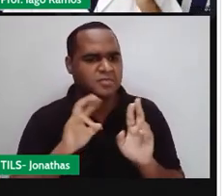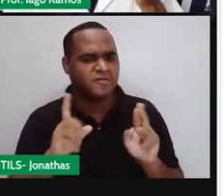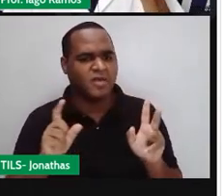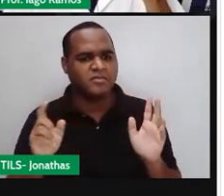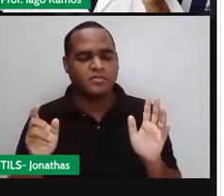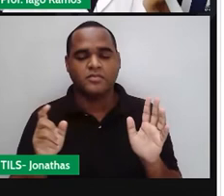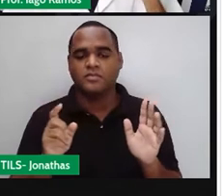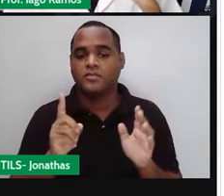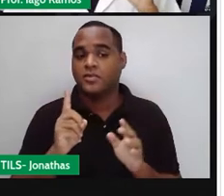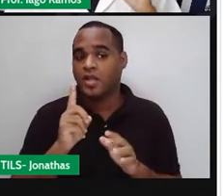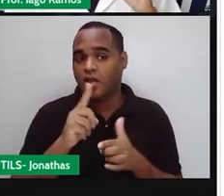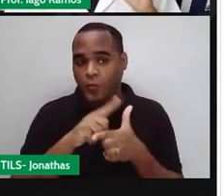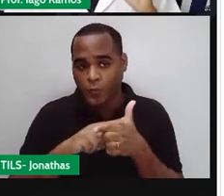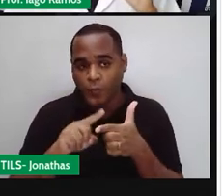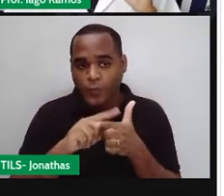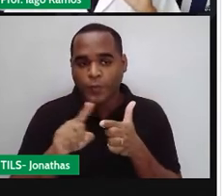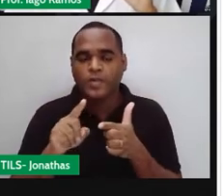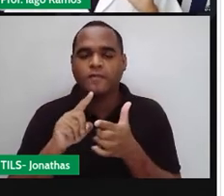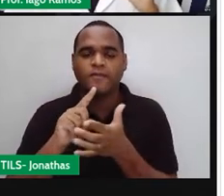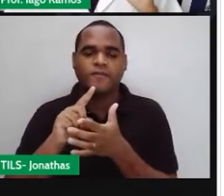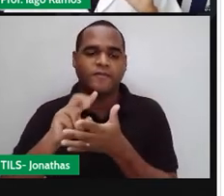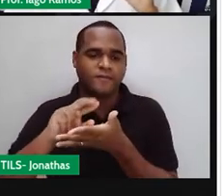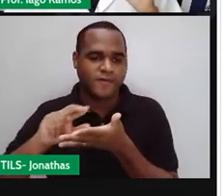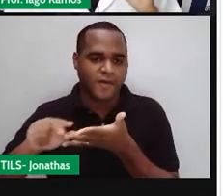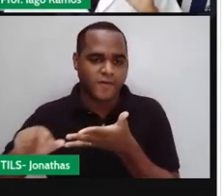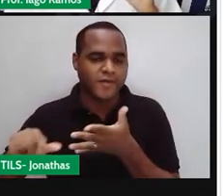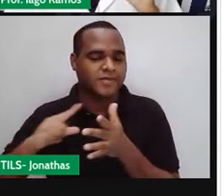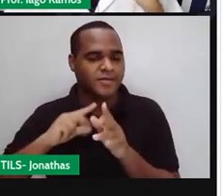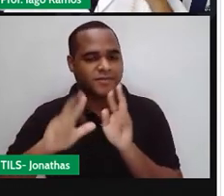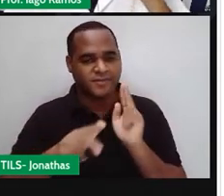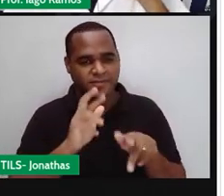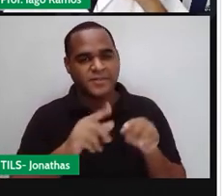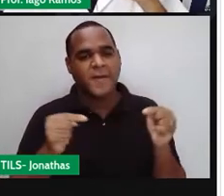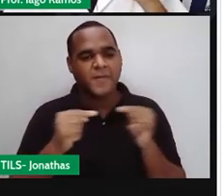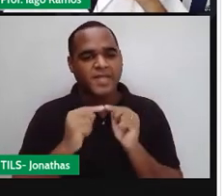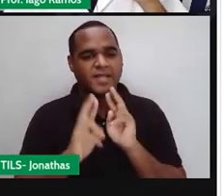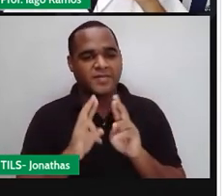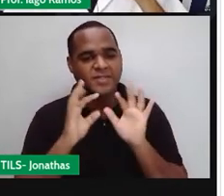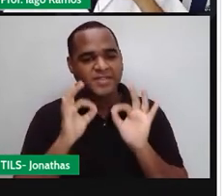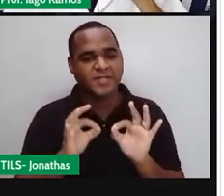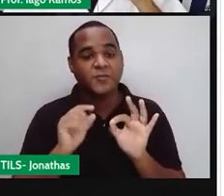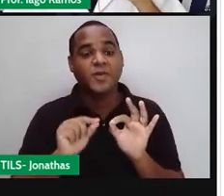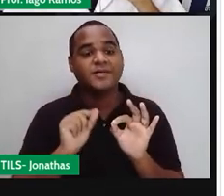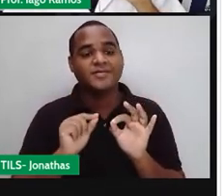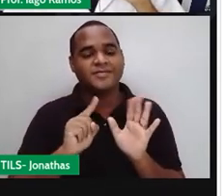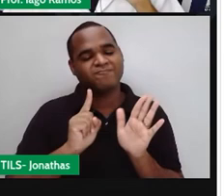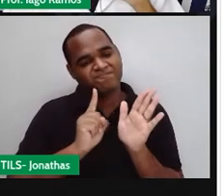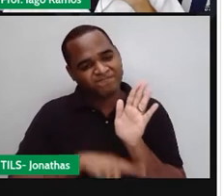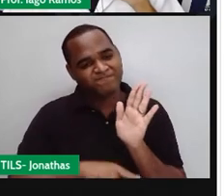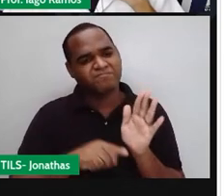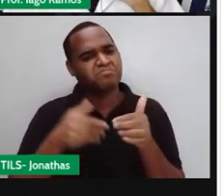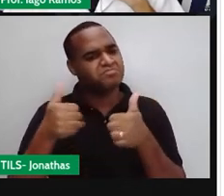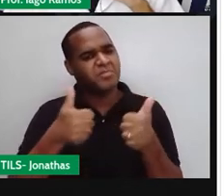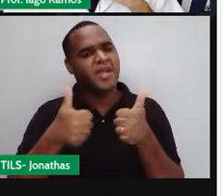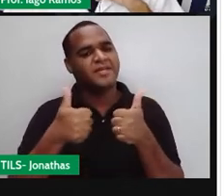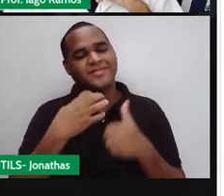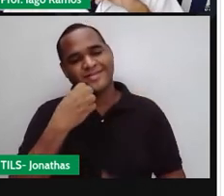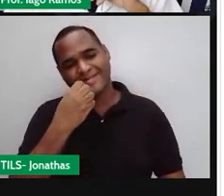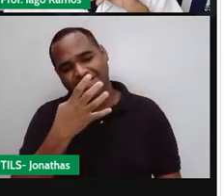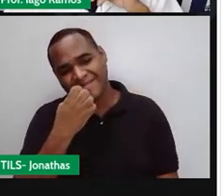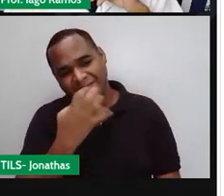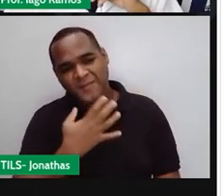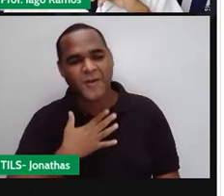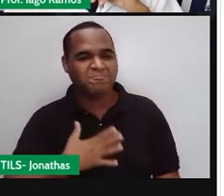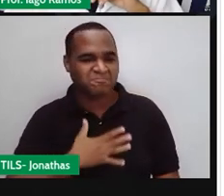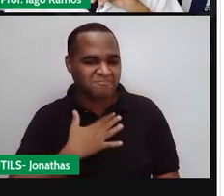divido números que têm sinais diferentes, o resultado é o quê? Negativo. Que massa! Que